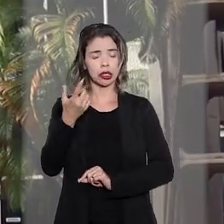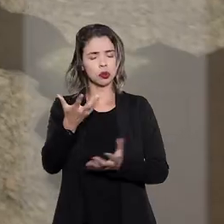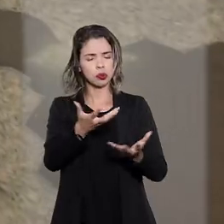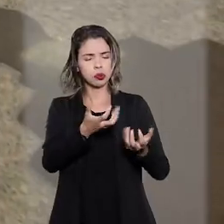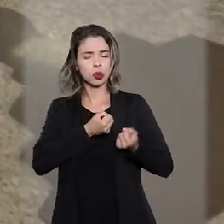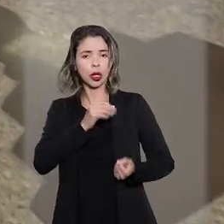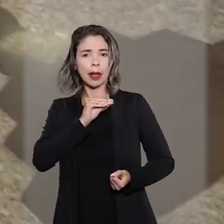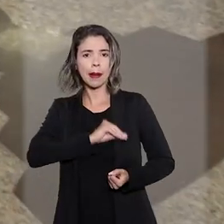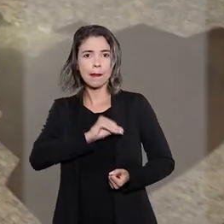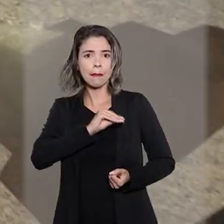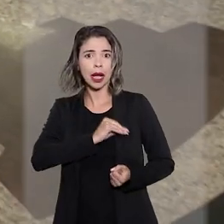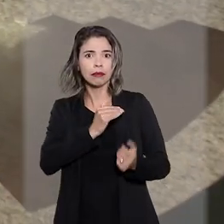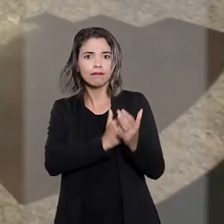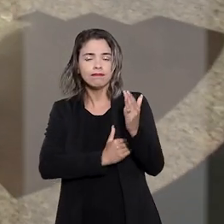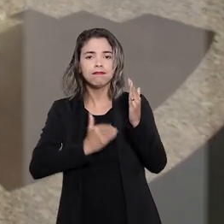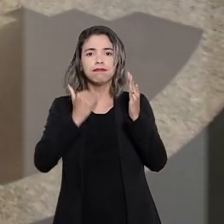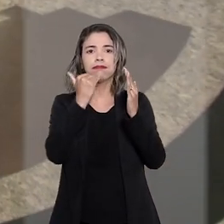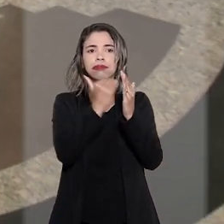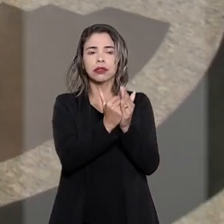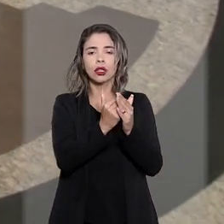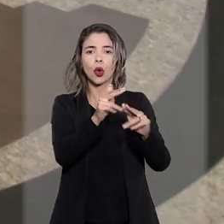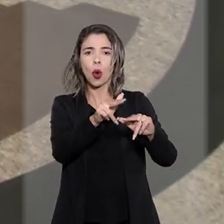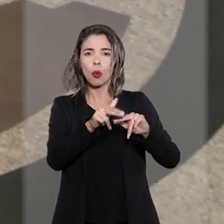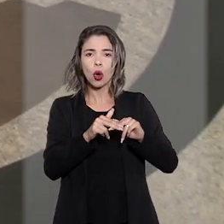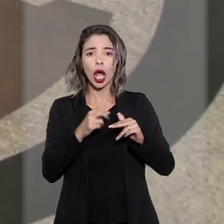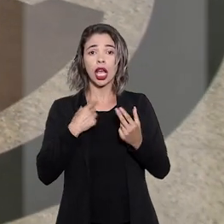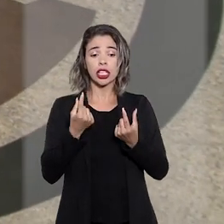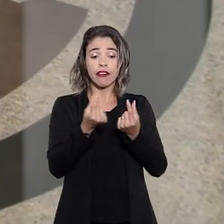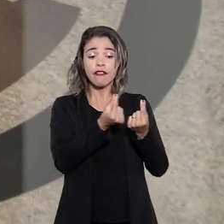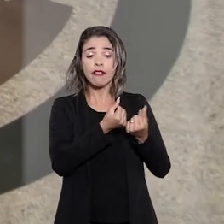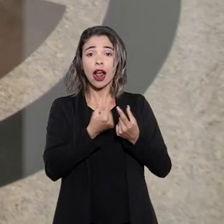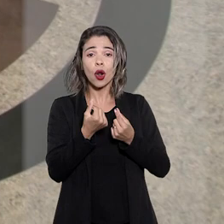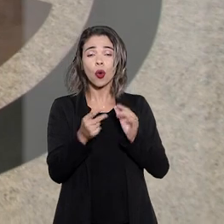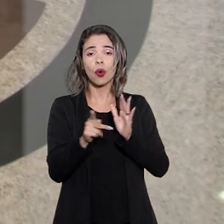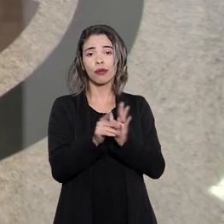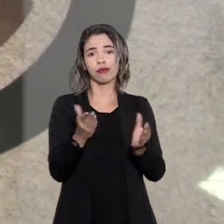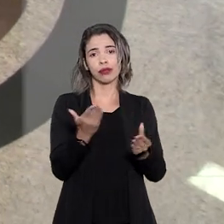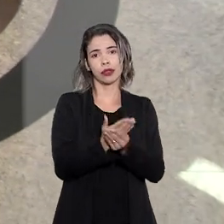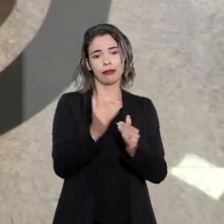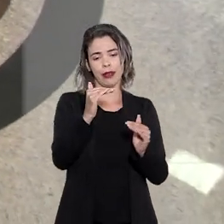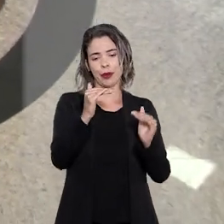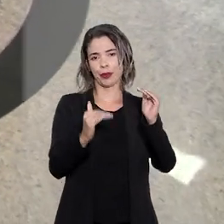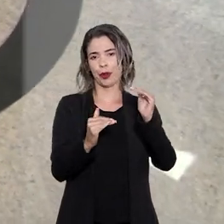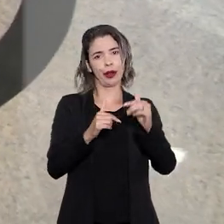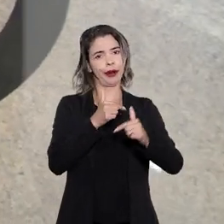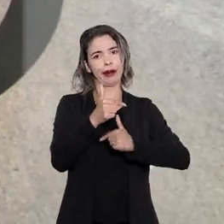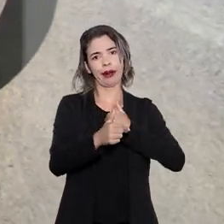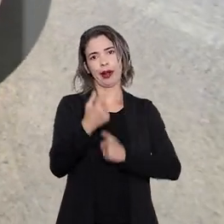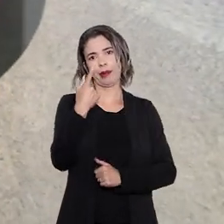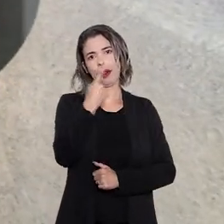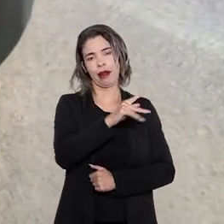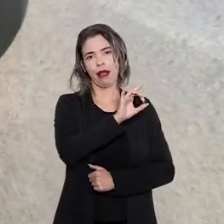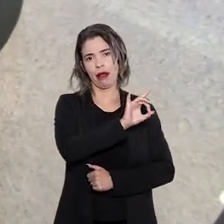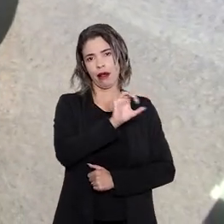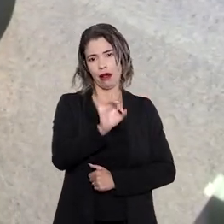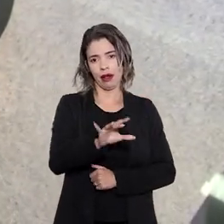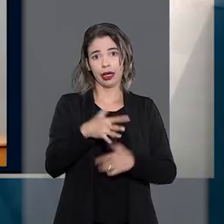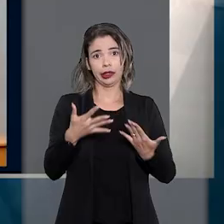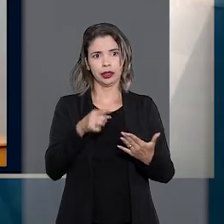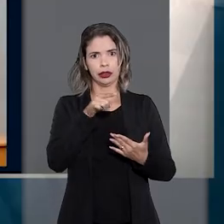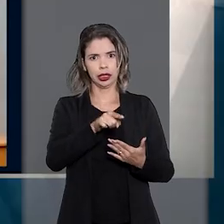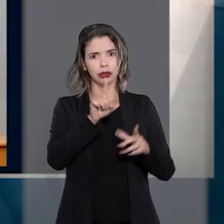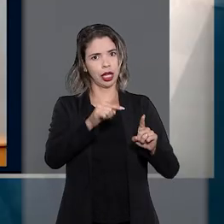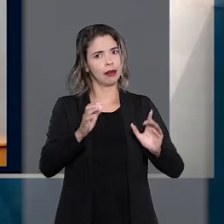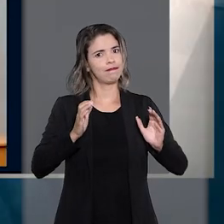excessivos, levando-se em consideração o valor da ação e desproporcionais ao trabalho desenvolvido, configurando o enriquecimento sem causa.